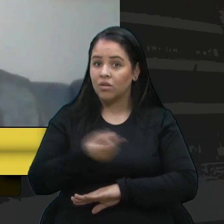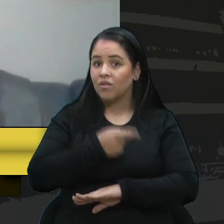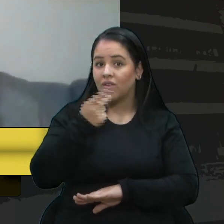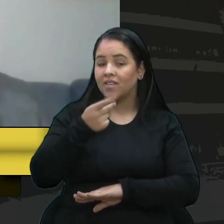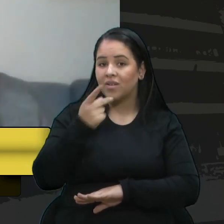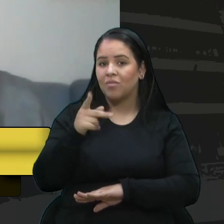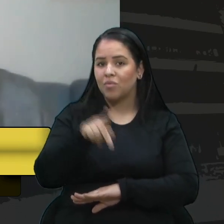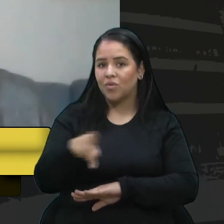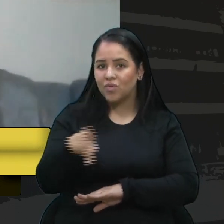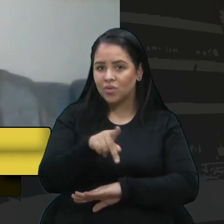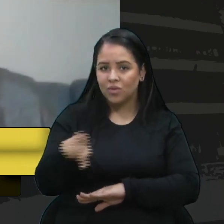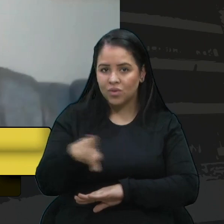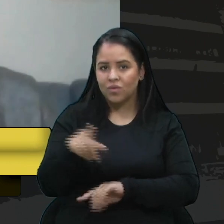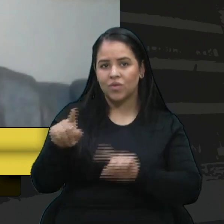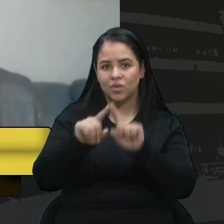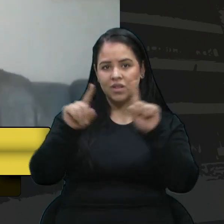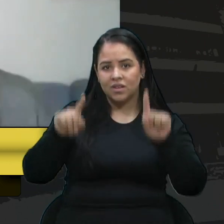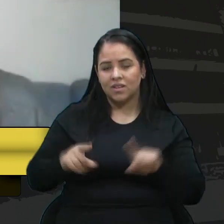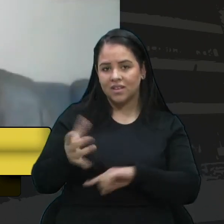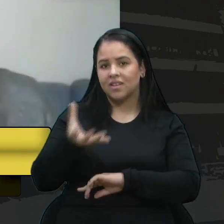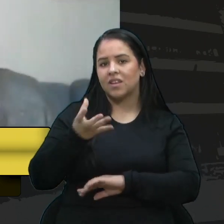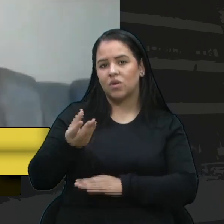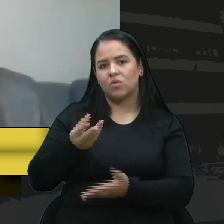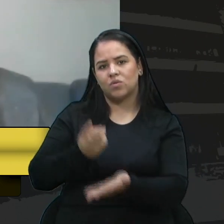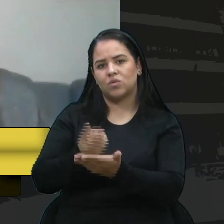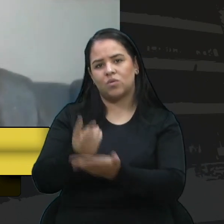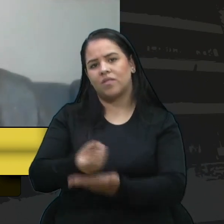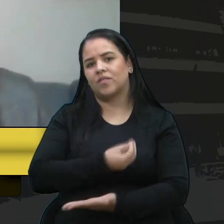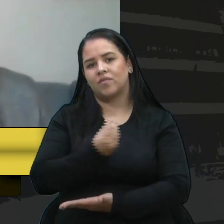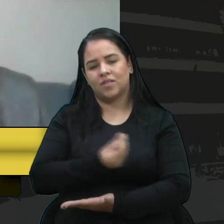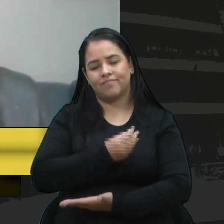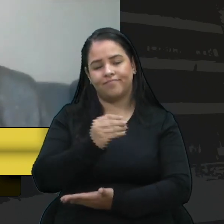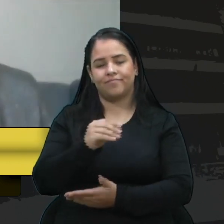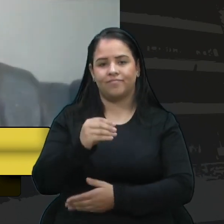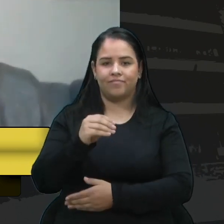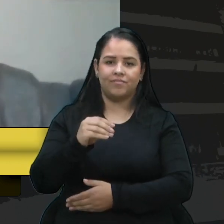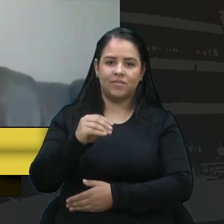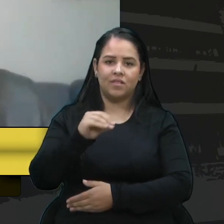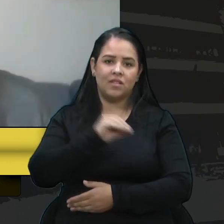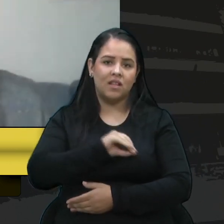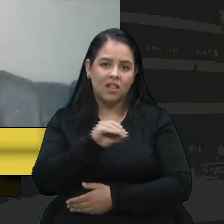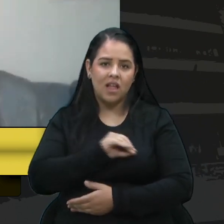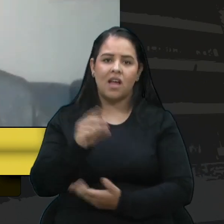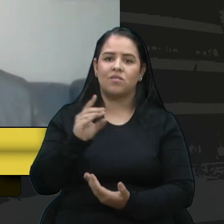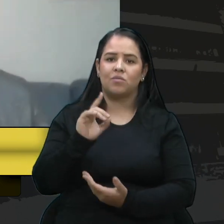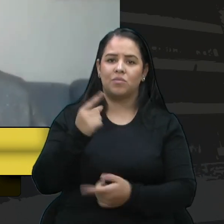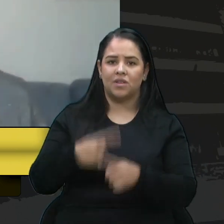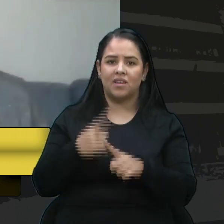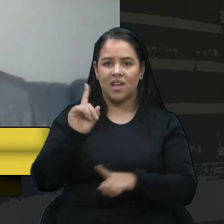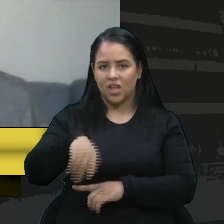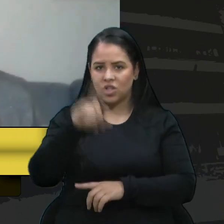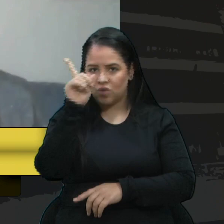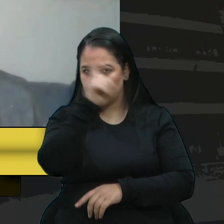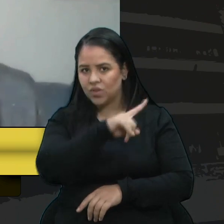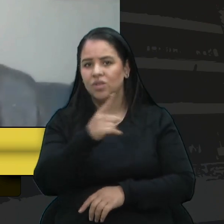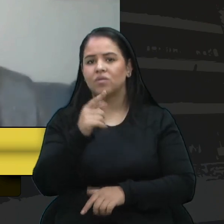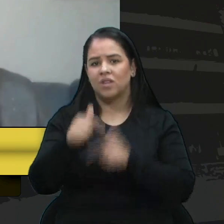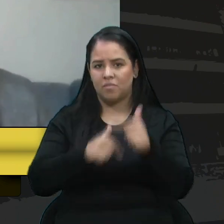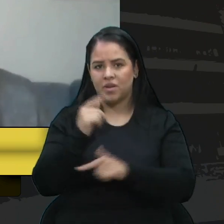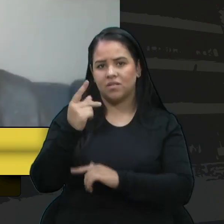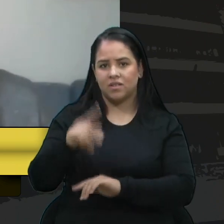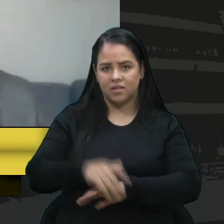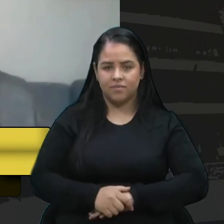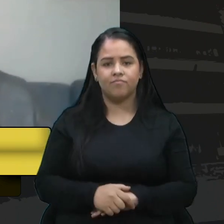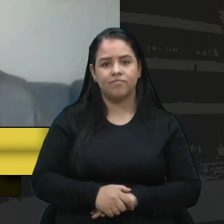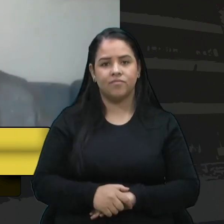funcionários que querem sobreviver com o seu salário. Um trabalho duro que é desempenhado por eles. Porque professor não